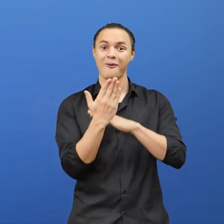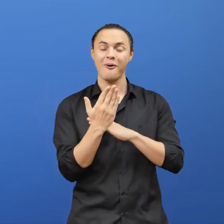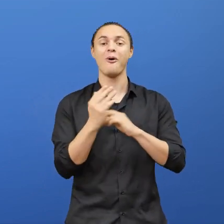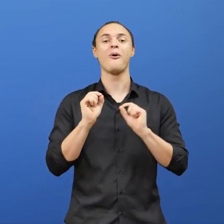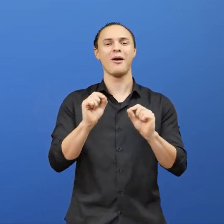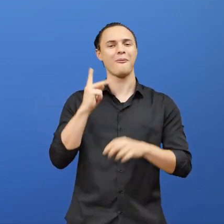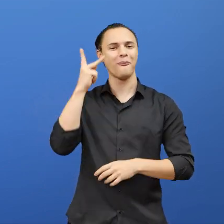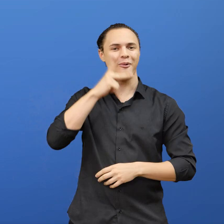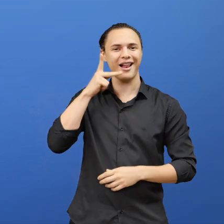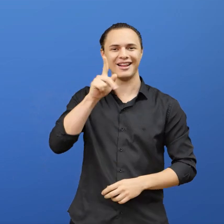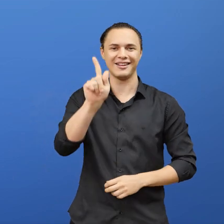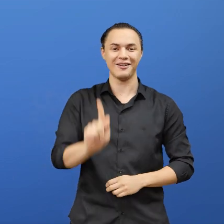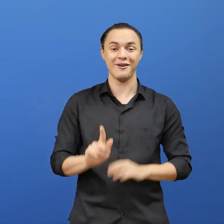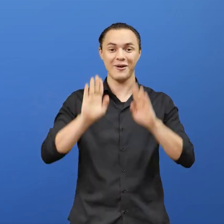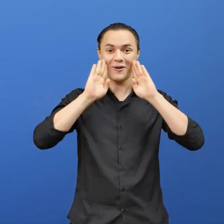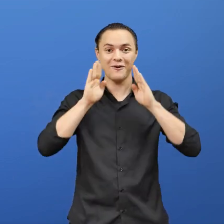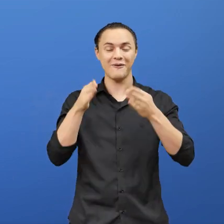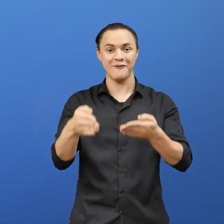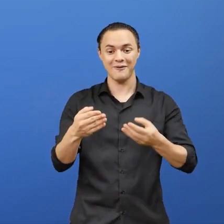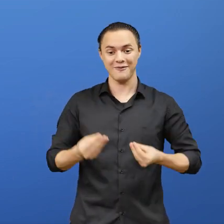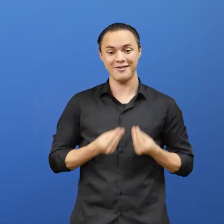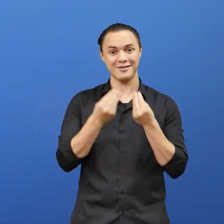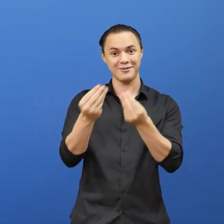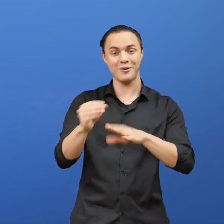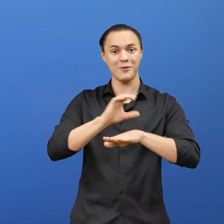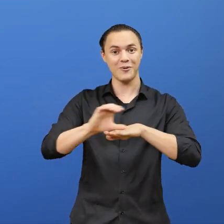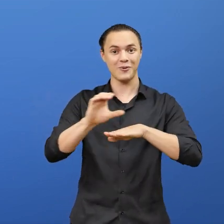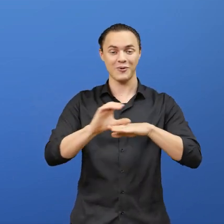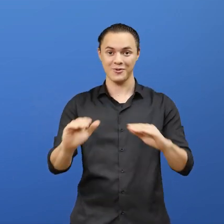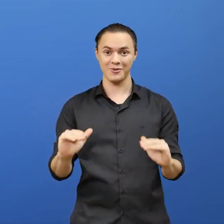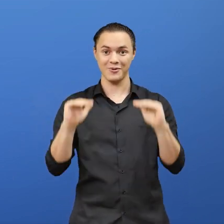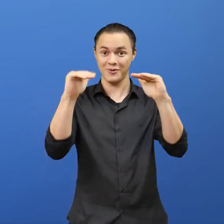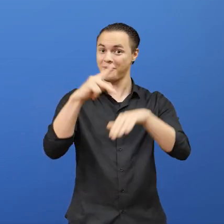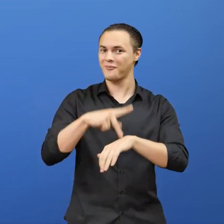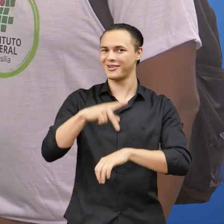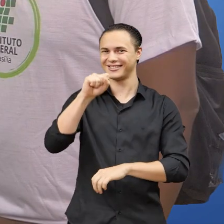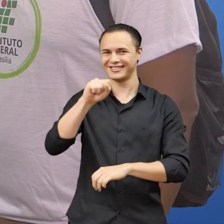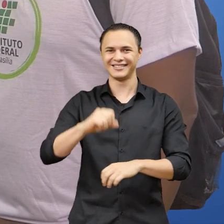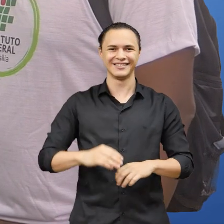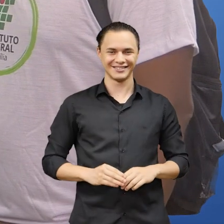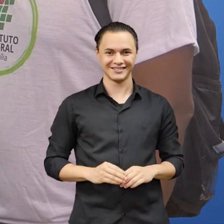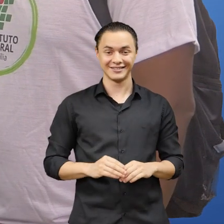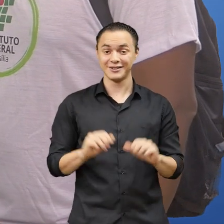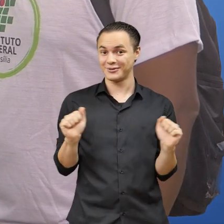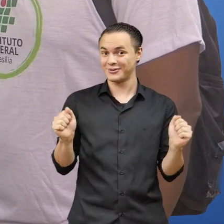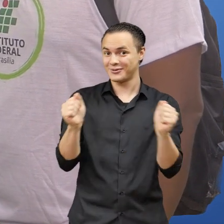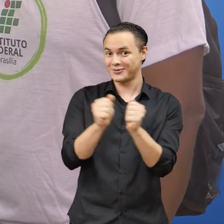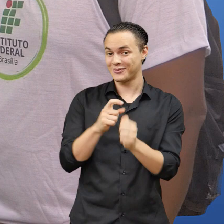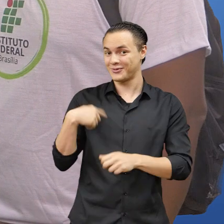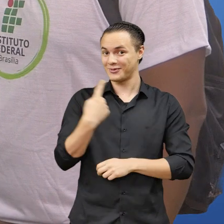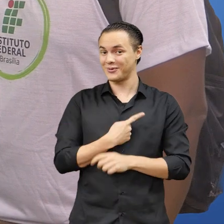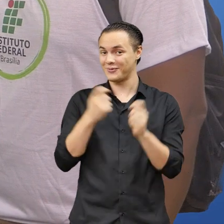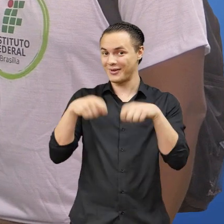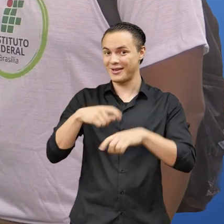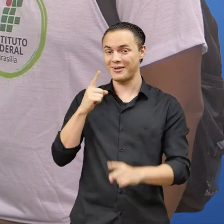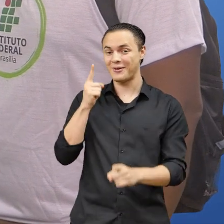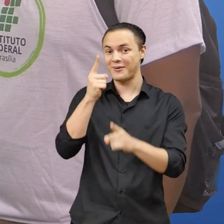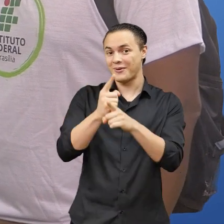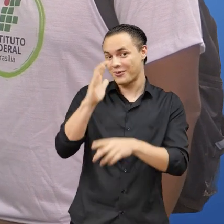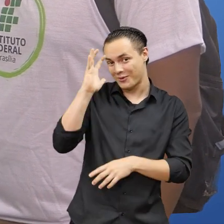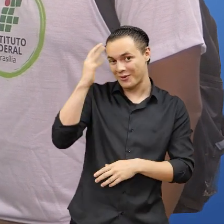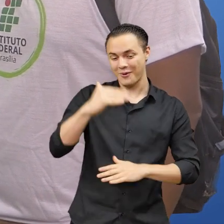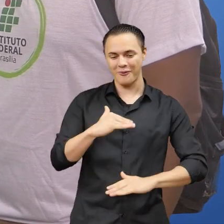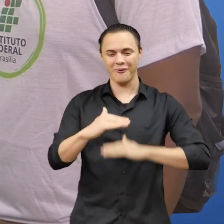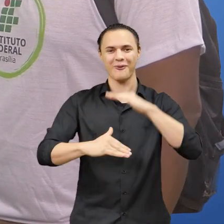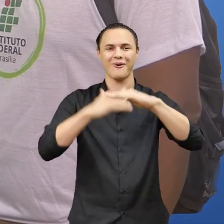nas políticas de gestão voltadas para a oferta de cursos superiores e de pós-graduação. Juntos, encontraremos soluções de crescimento